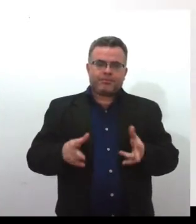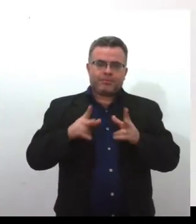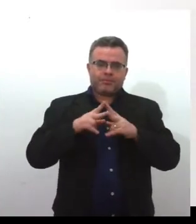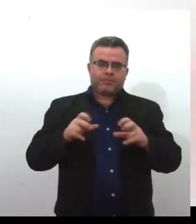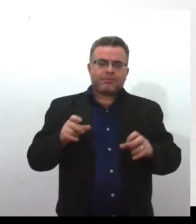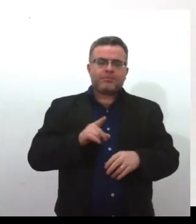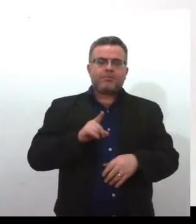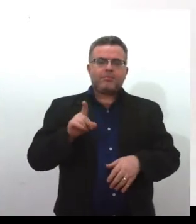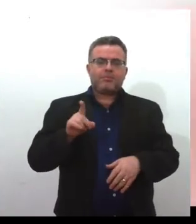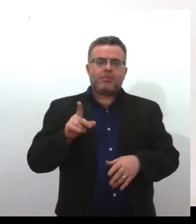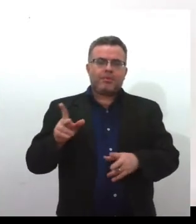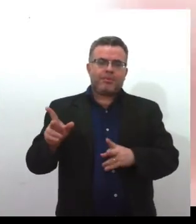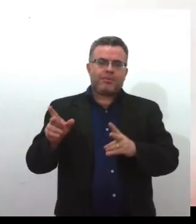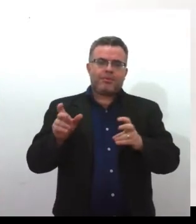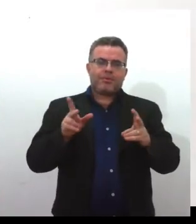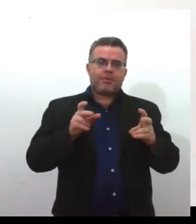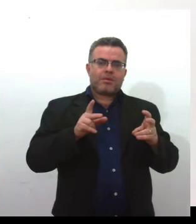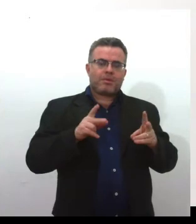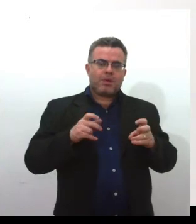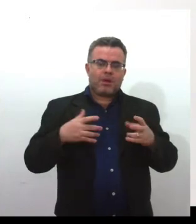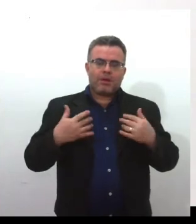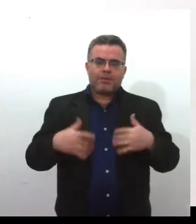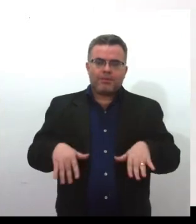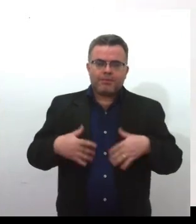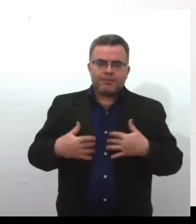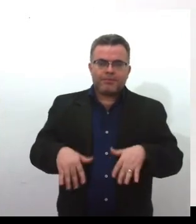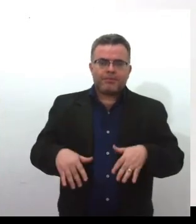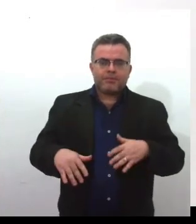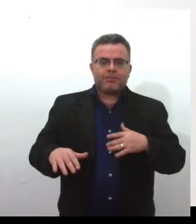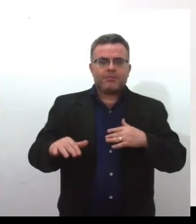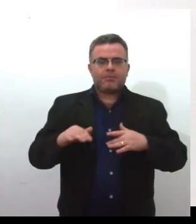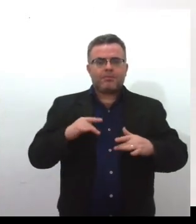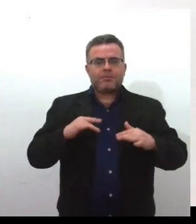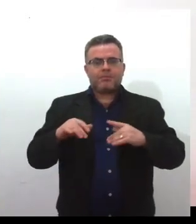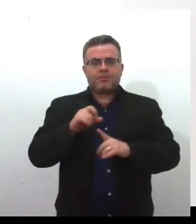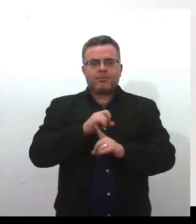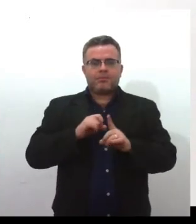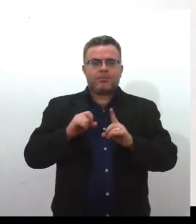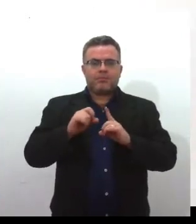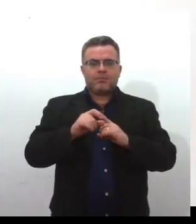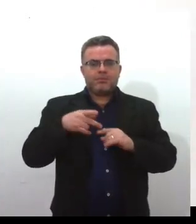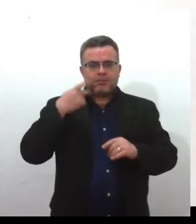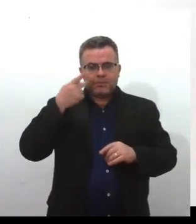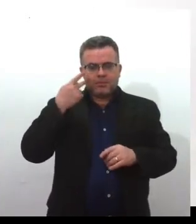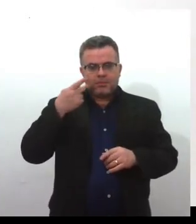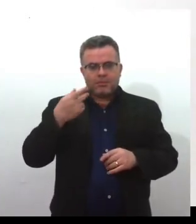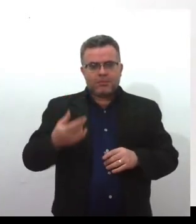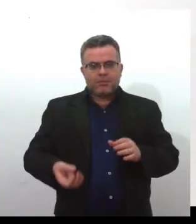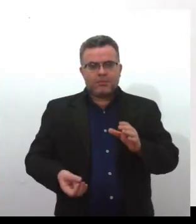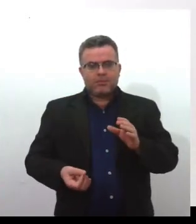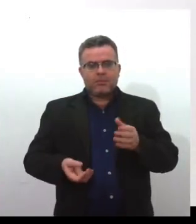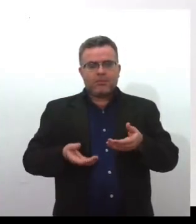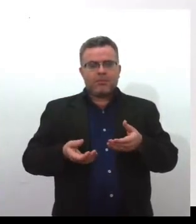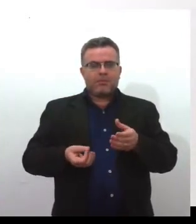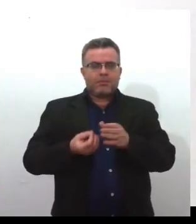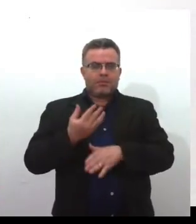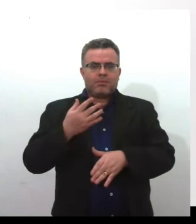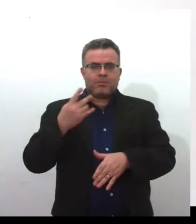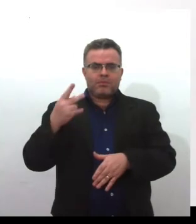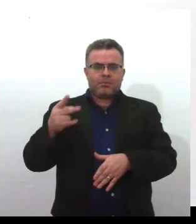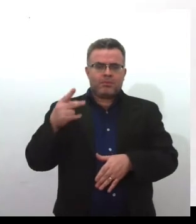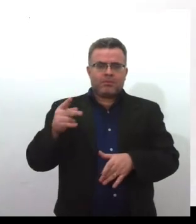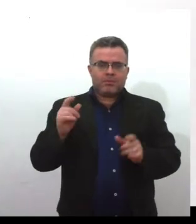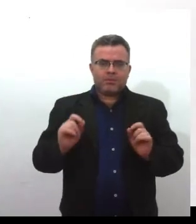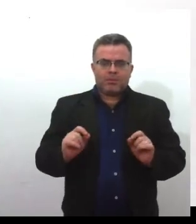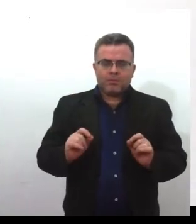eu vou vendo que esse movimento social e político não nasceu nela a partir